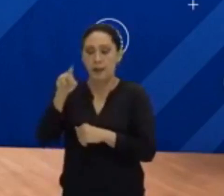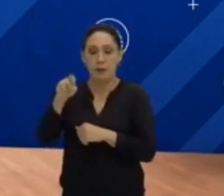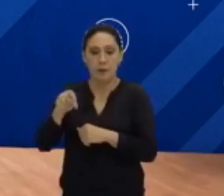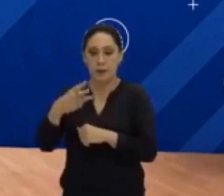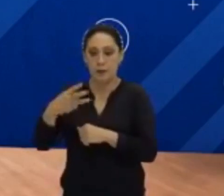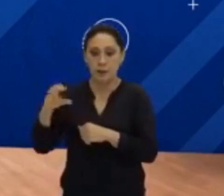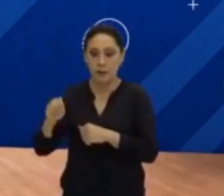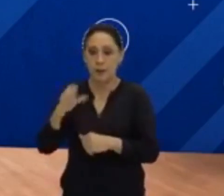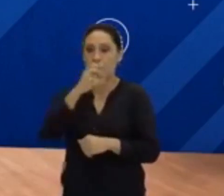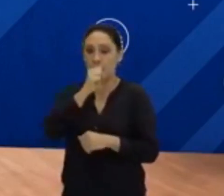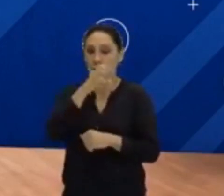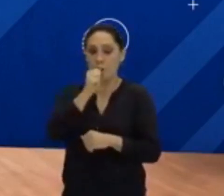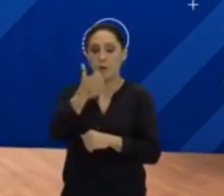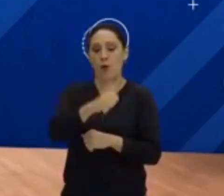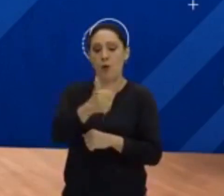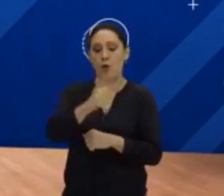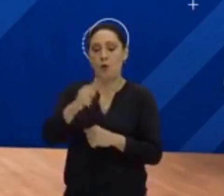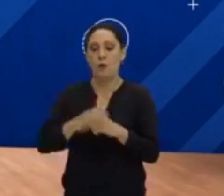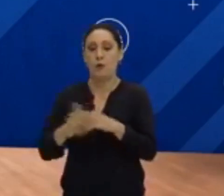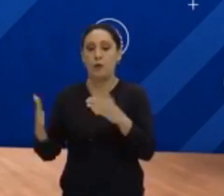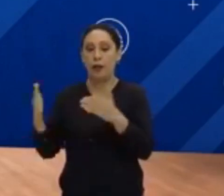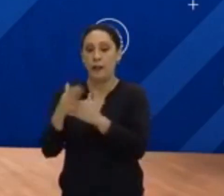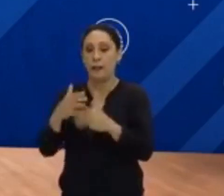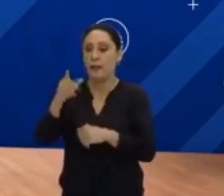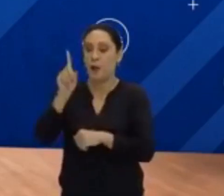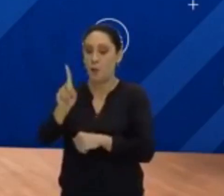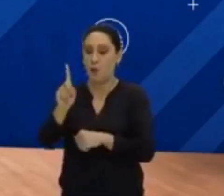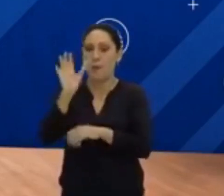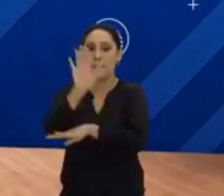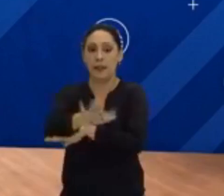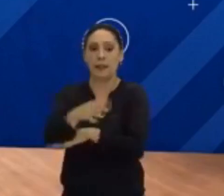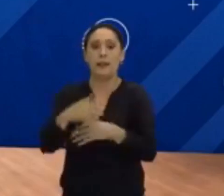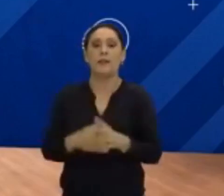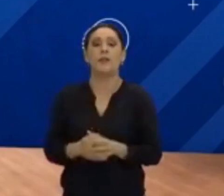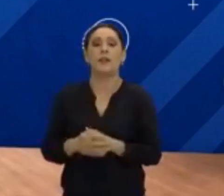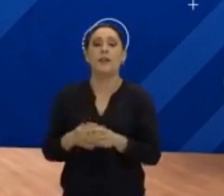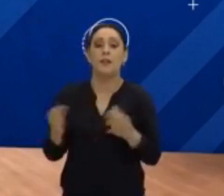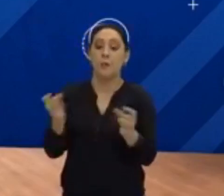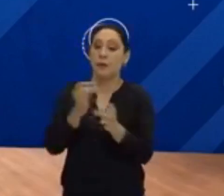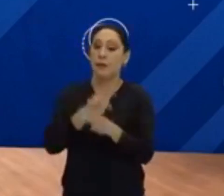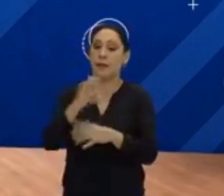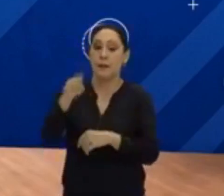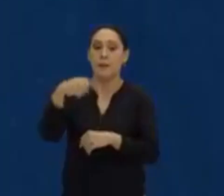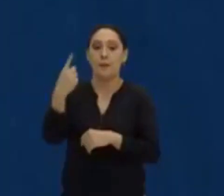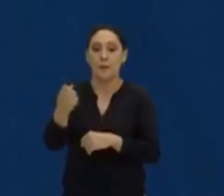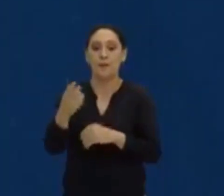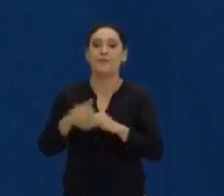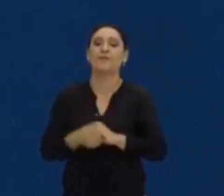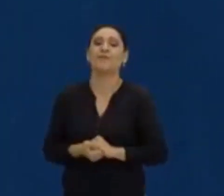das 11h às 1h da tarde. Vamos ficando por aqui. Até a próxima.